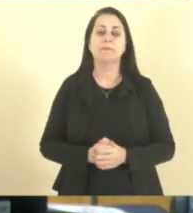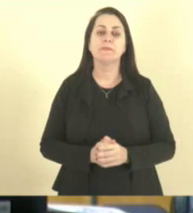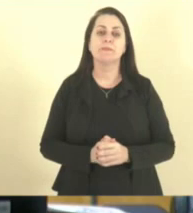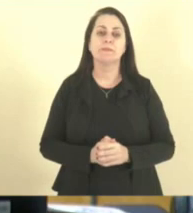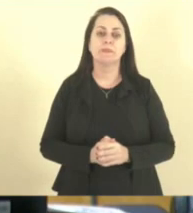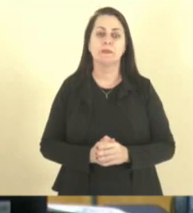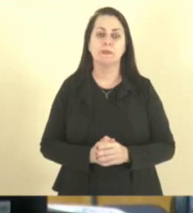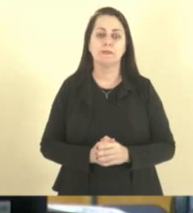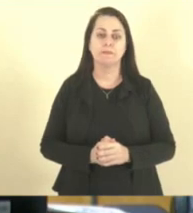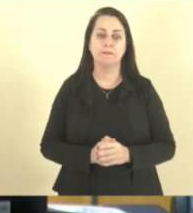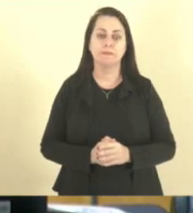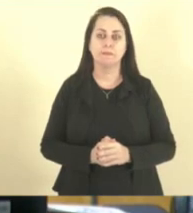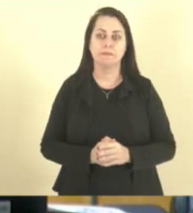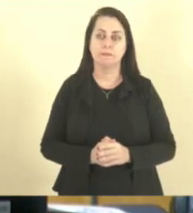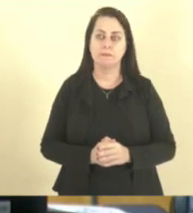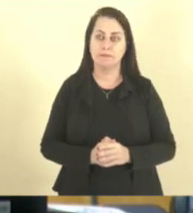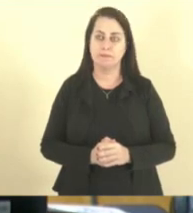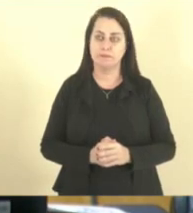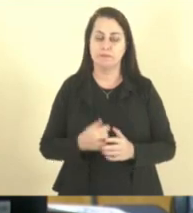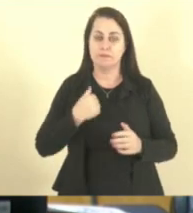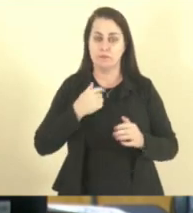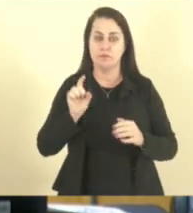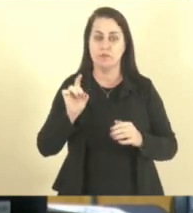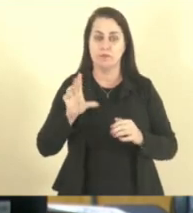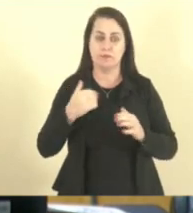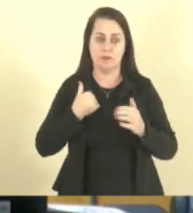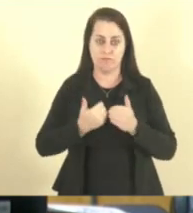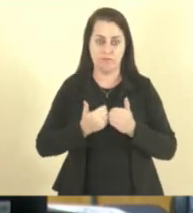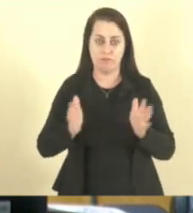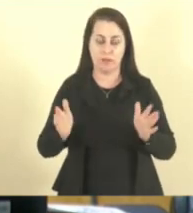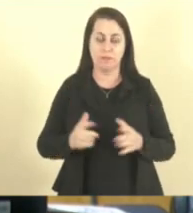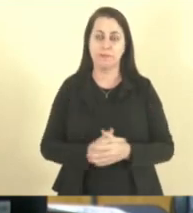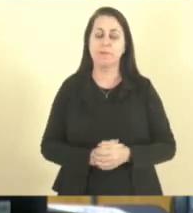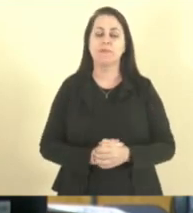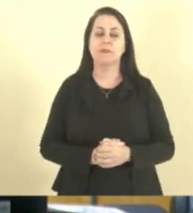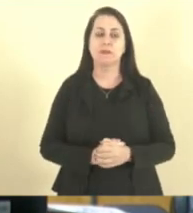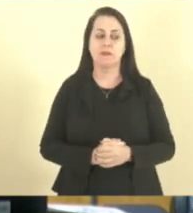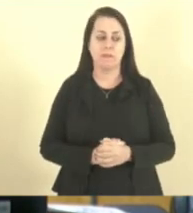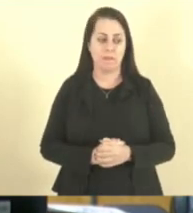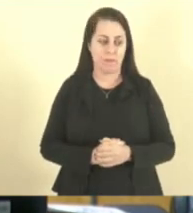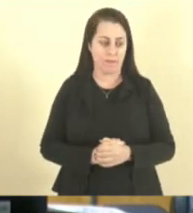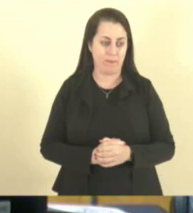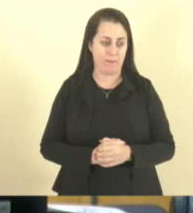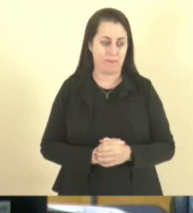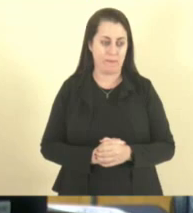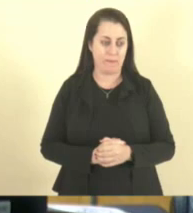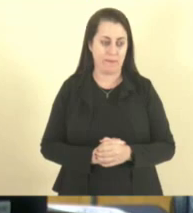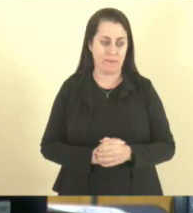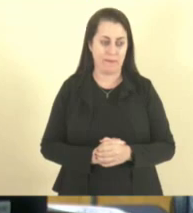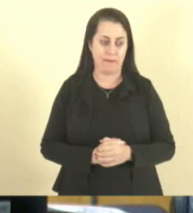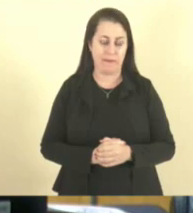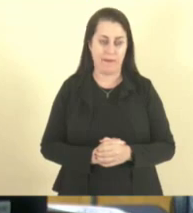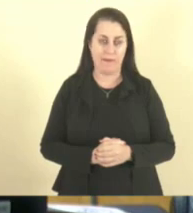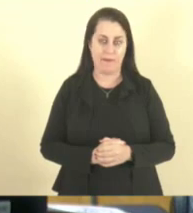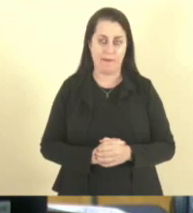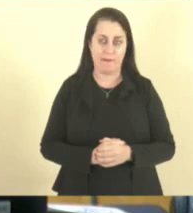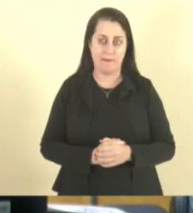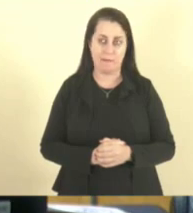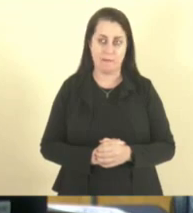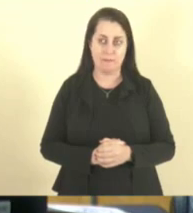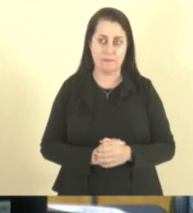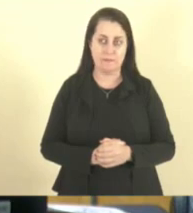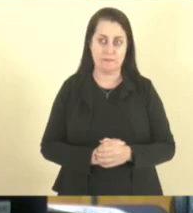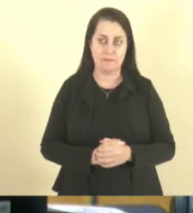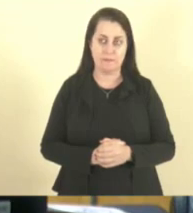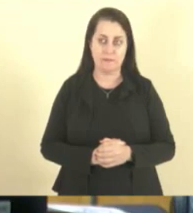só abrir aqui o parecer, para